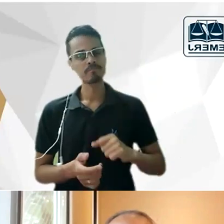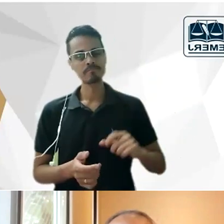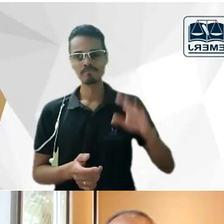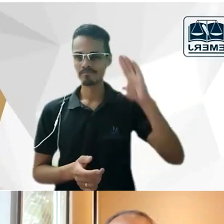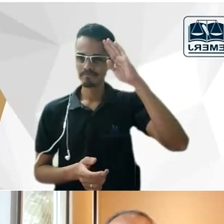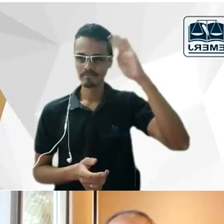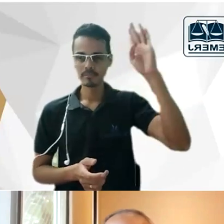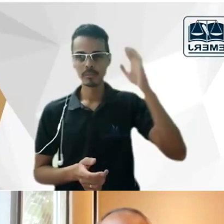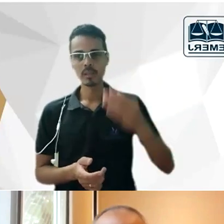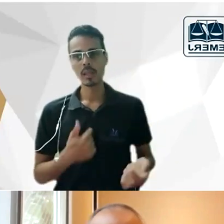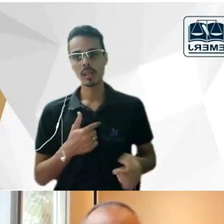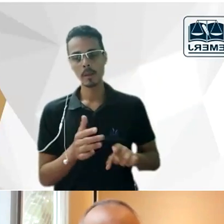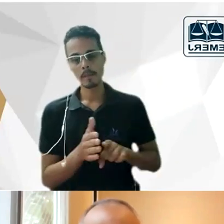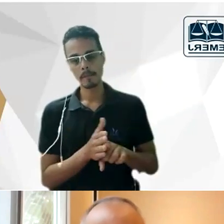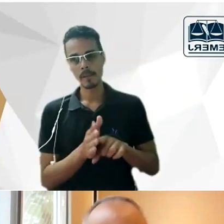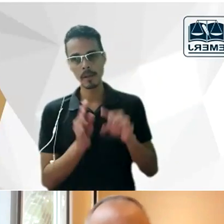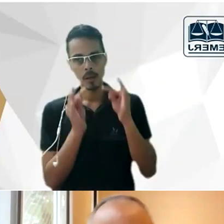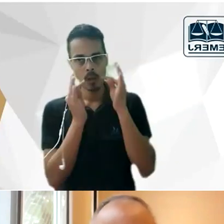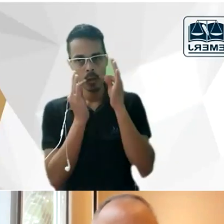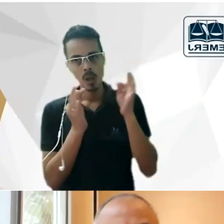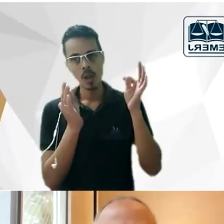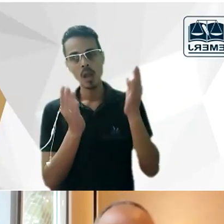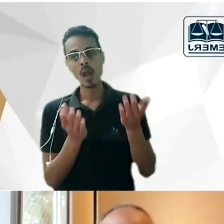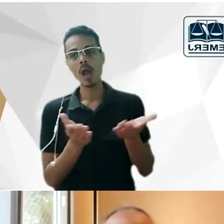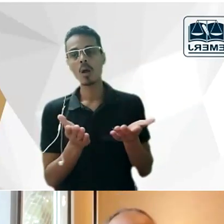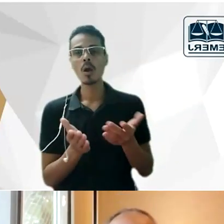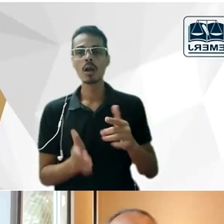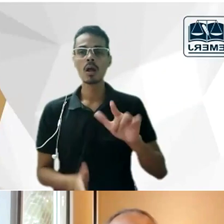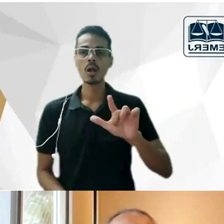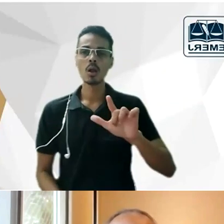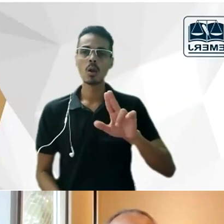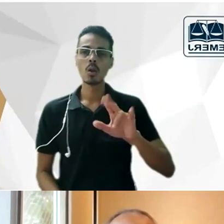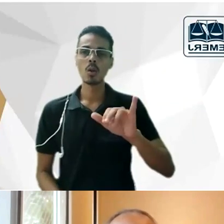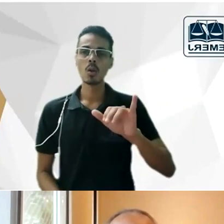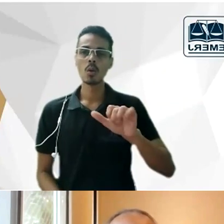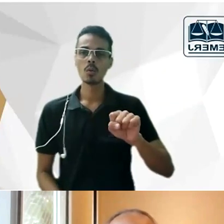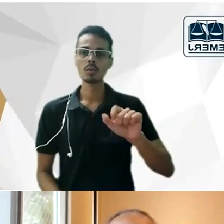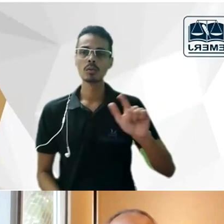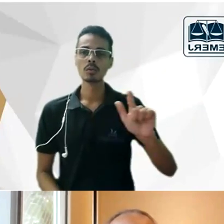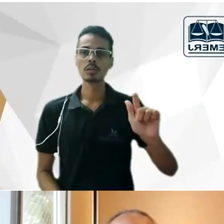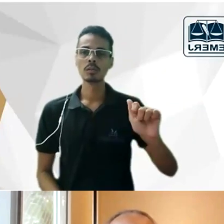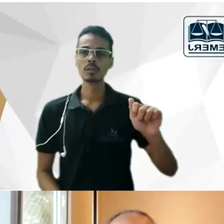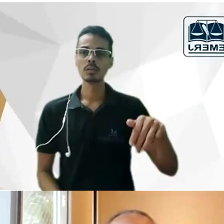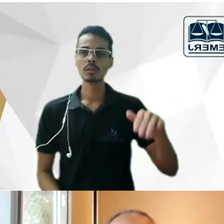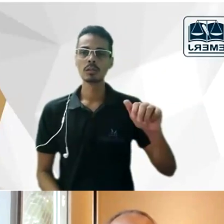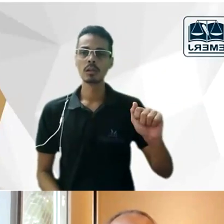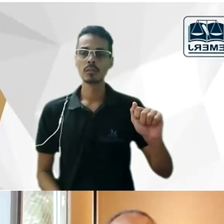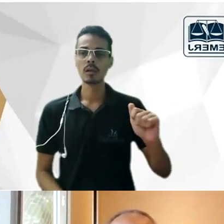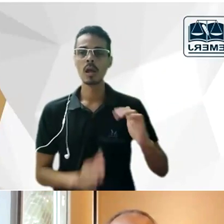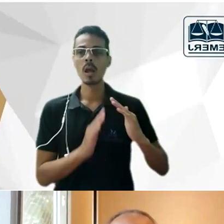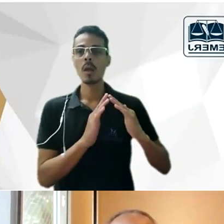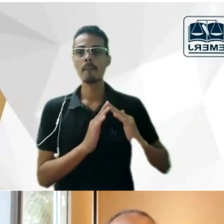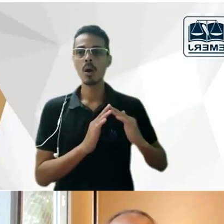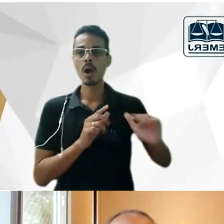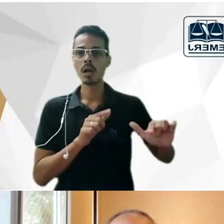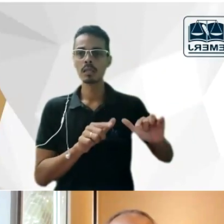e agora saiu uma pesquisa sobre o Luiz Gama inclusive de um colega que mora e trabalha aqui na Alemanha eu confesso que não